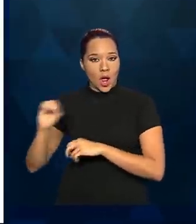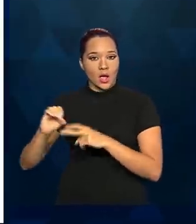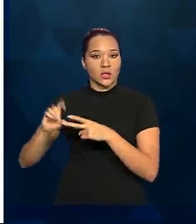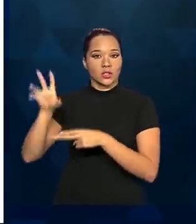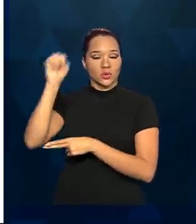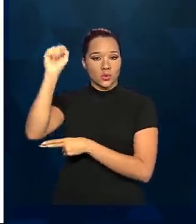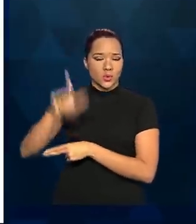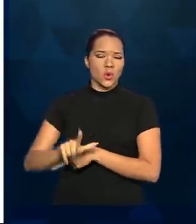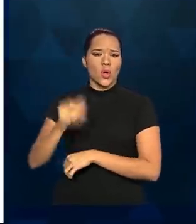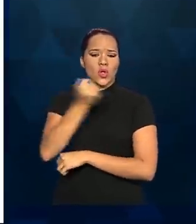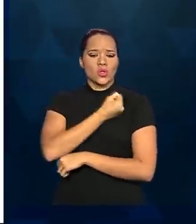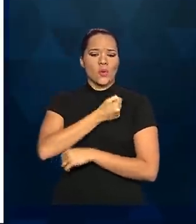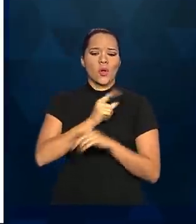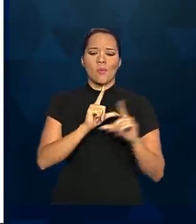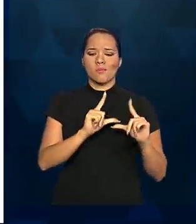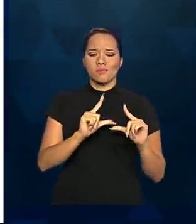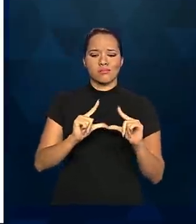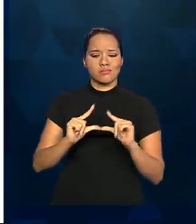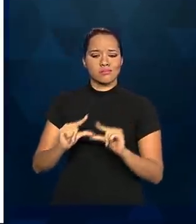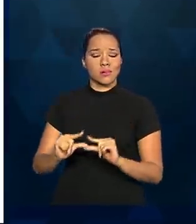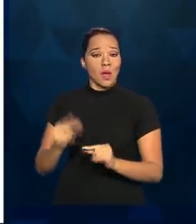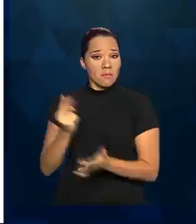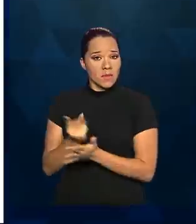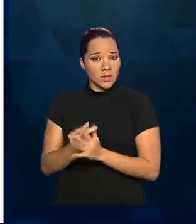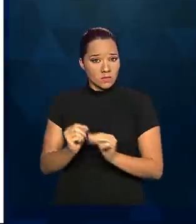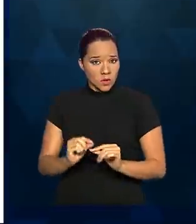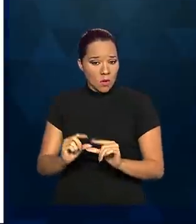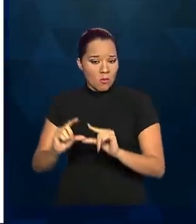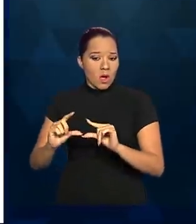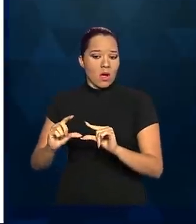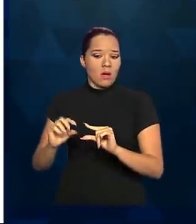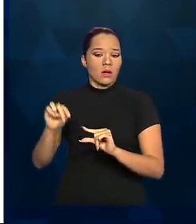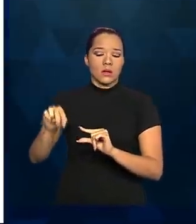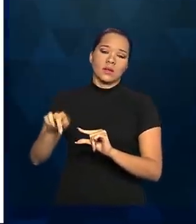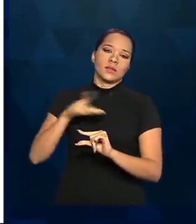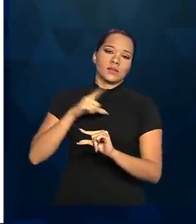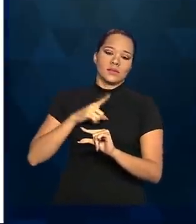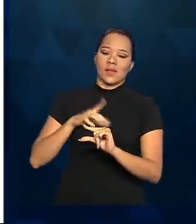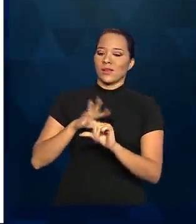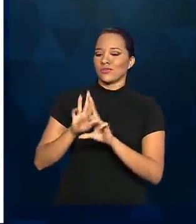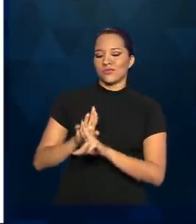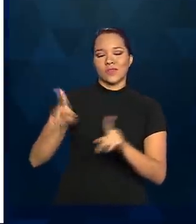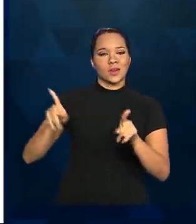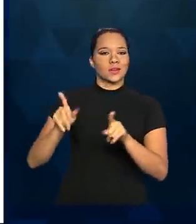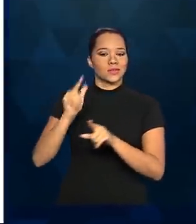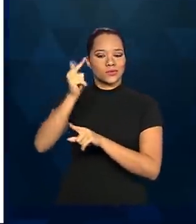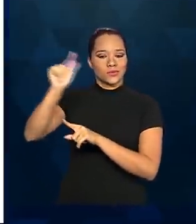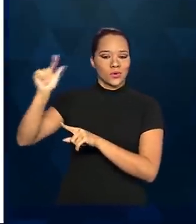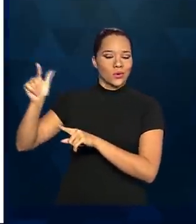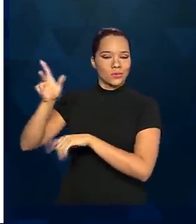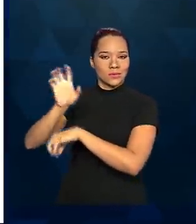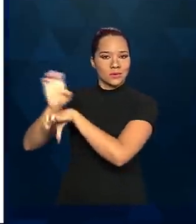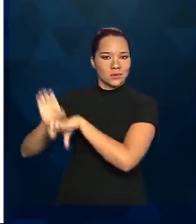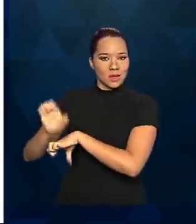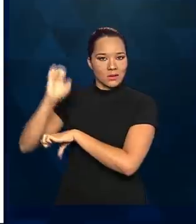tão menores que, mesmo com a tendência de aumento observado, eles ainda estão muito distantes do restante do Brasil.